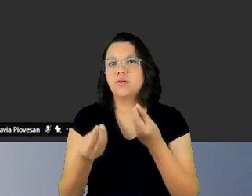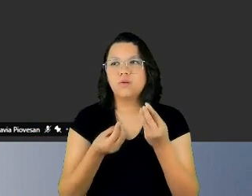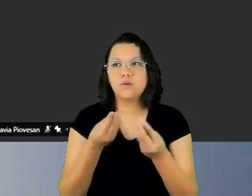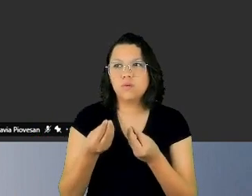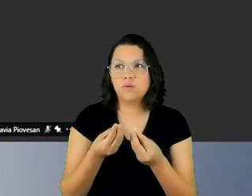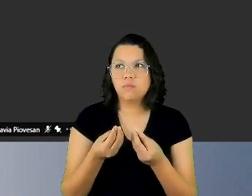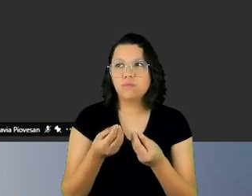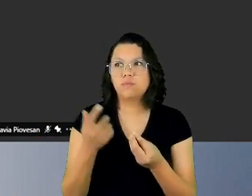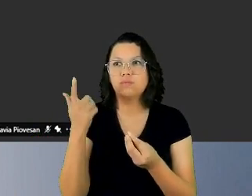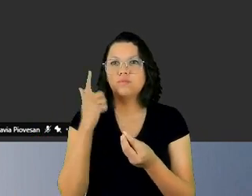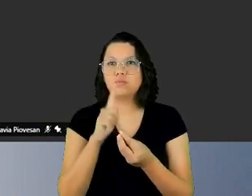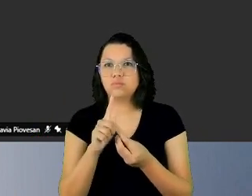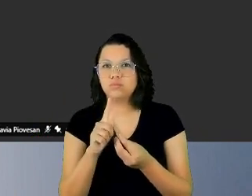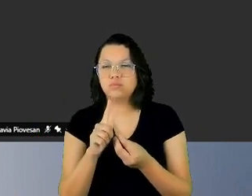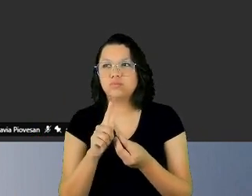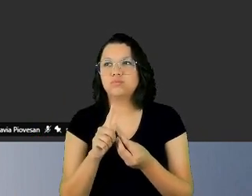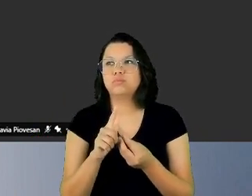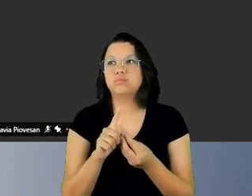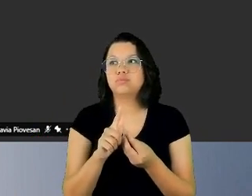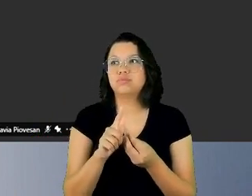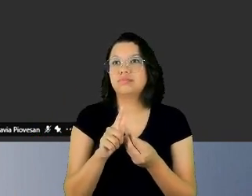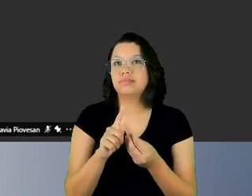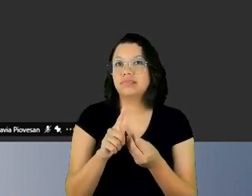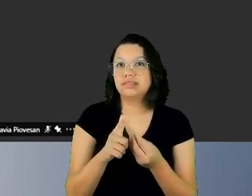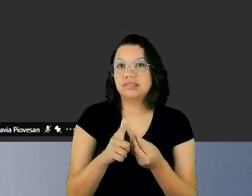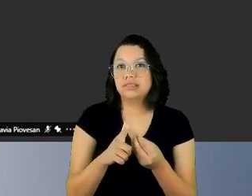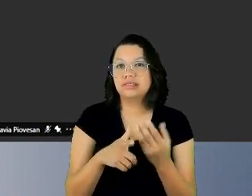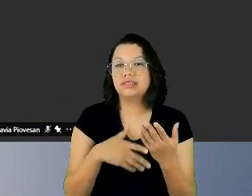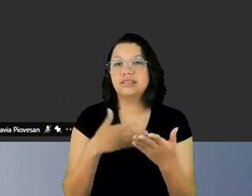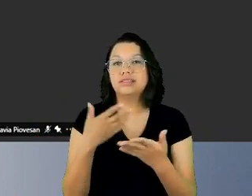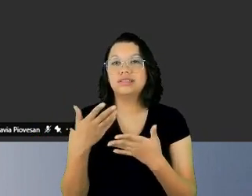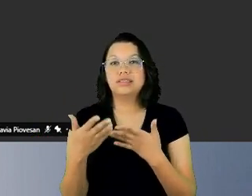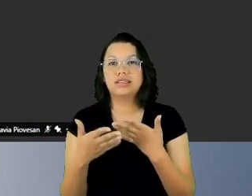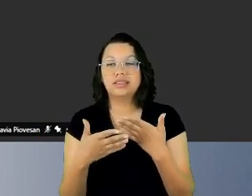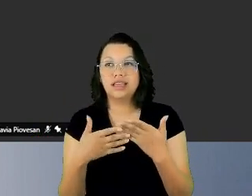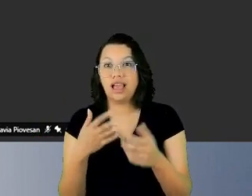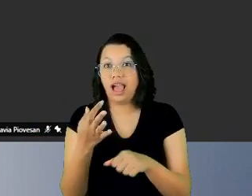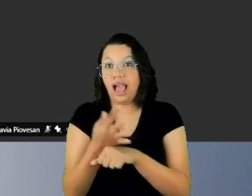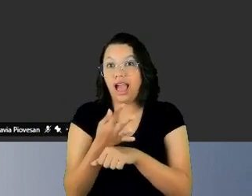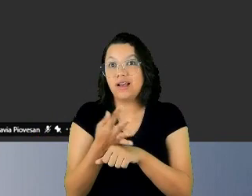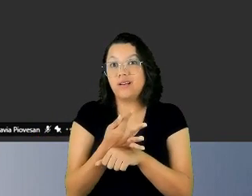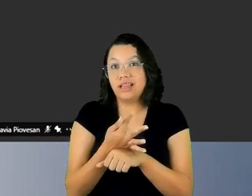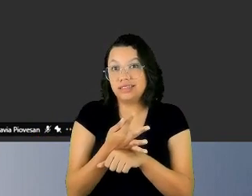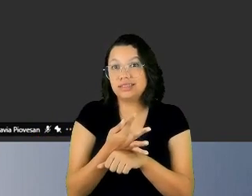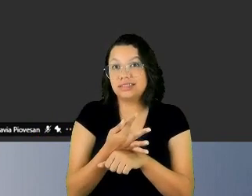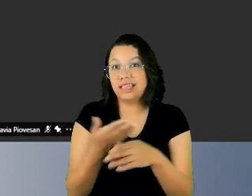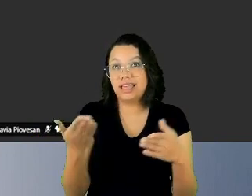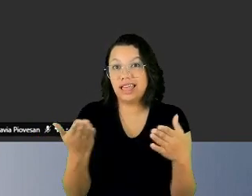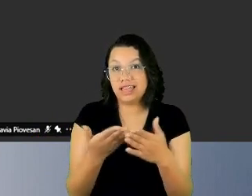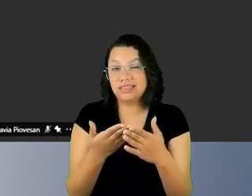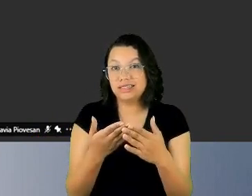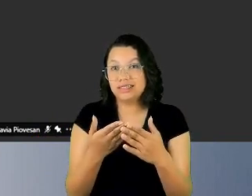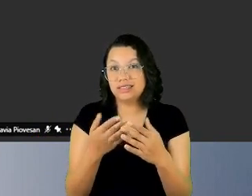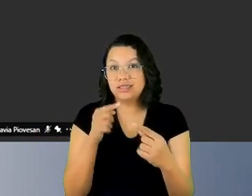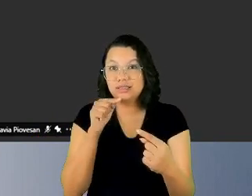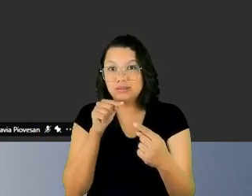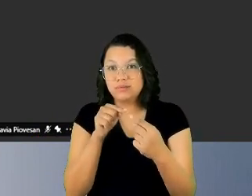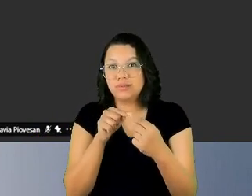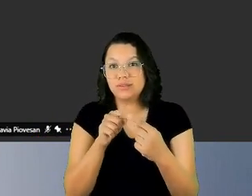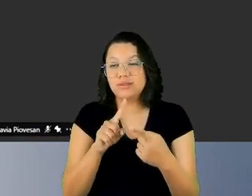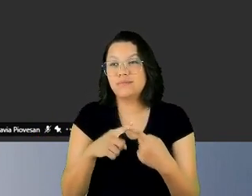do recado e tudo, mas eu já estava controlada, eu tinha tomado meu remedinho,